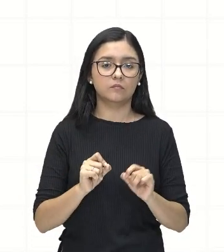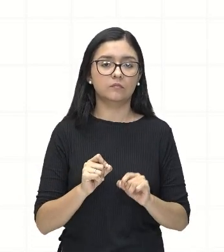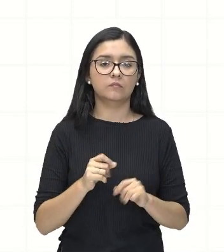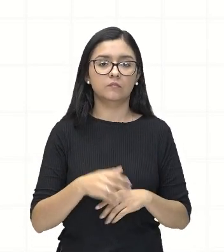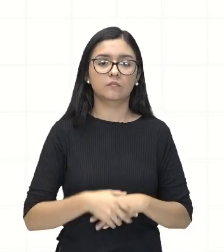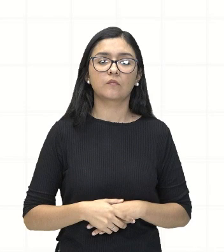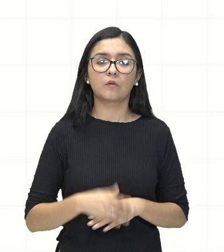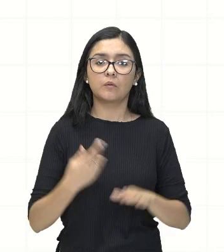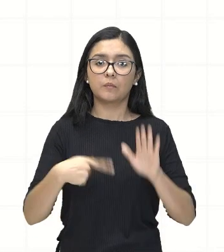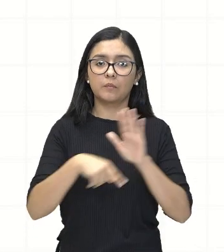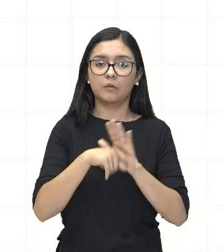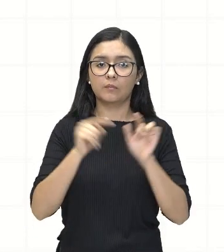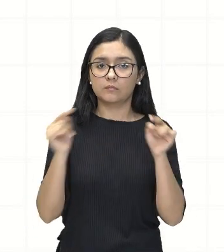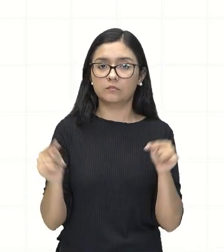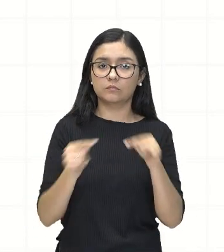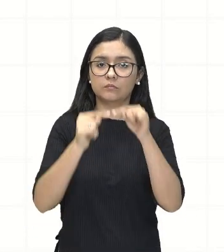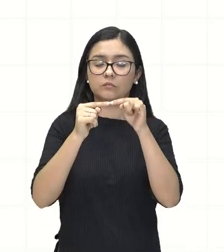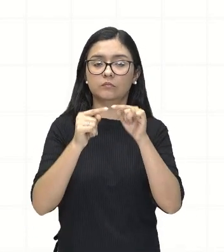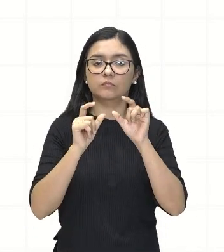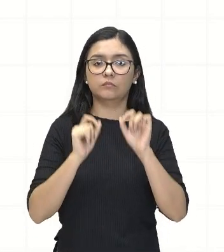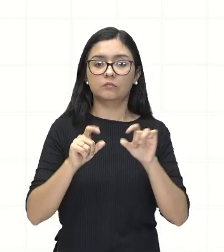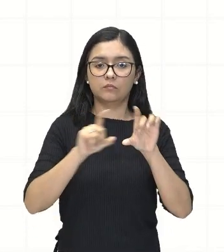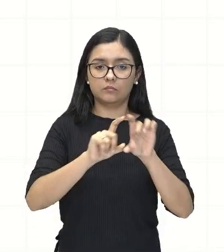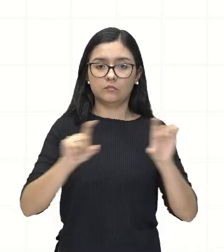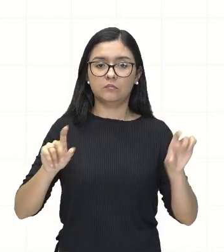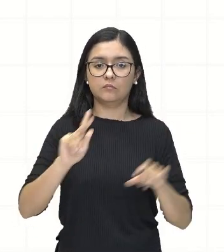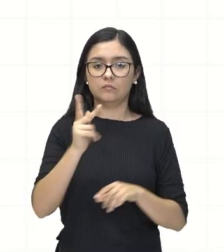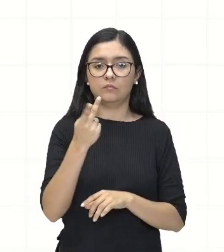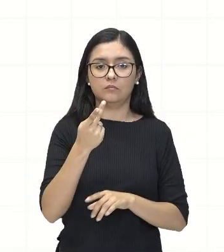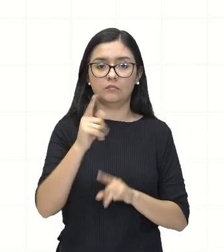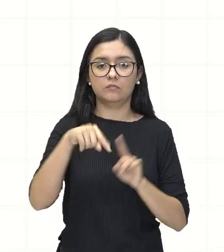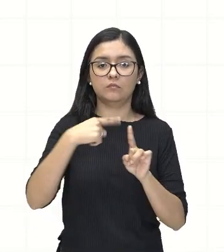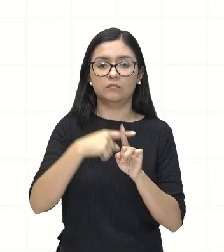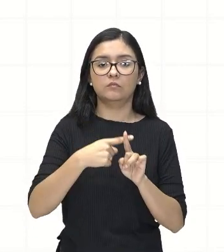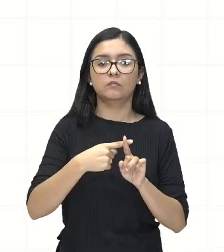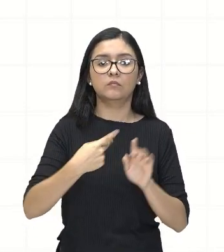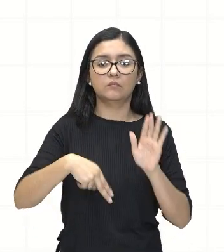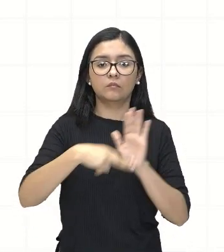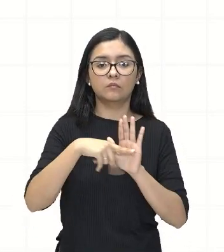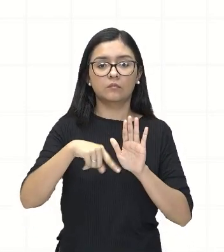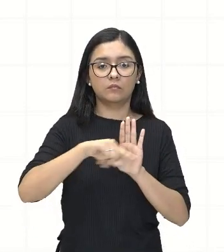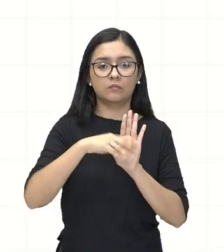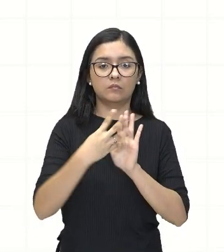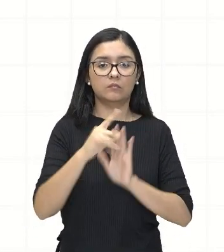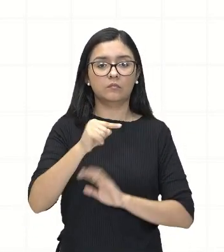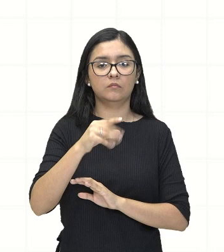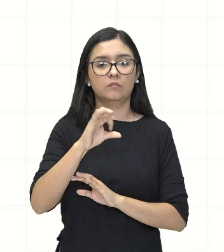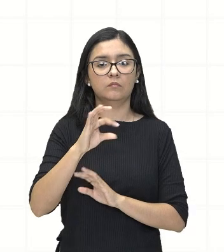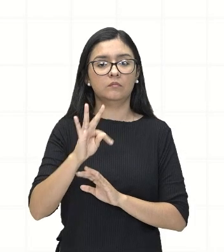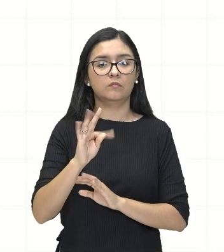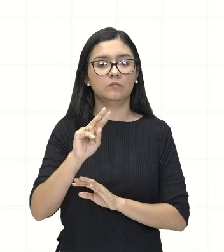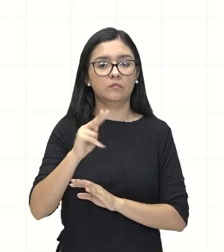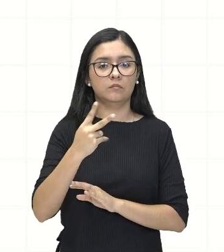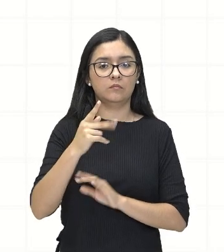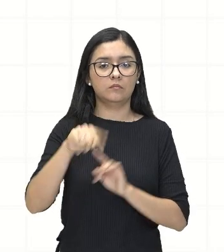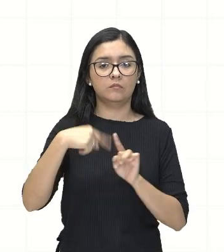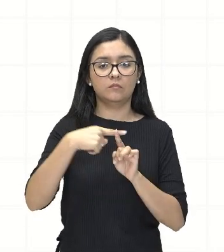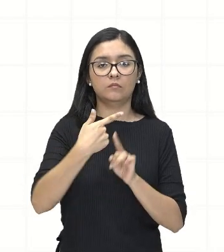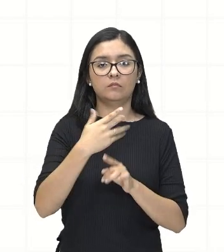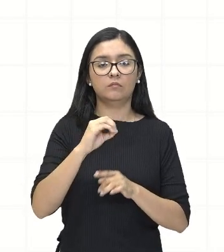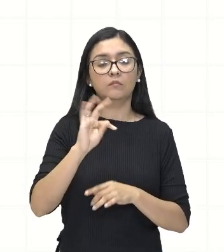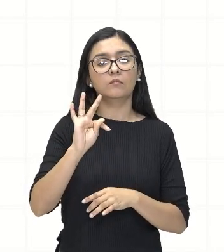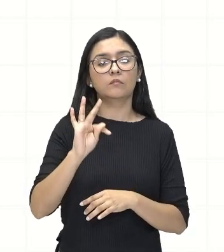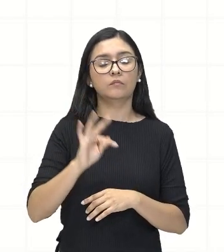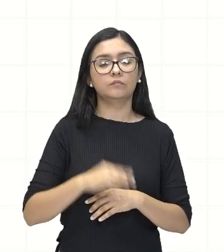a nossa equação H de T igual a menos 4,9 T ao quadrado mais